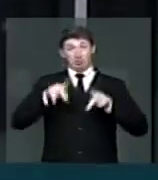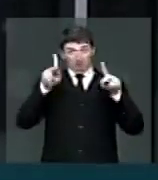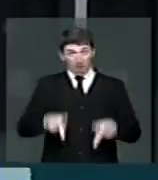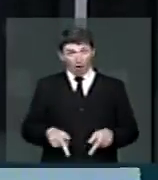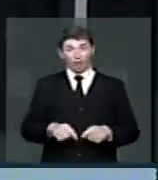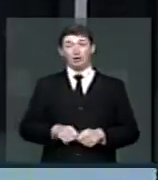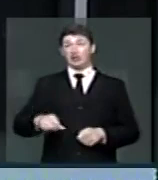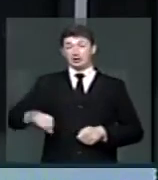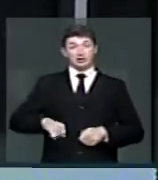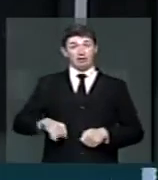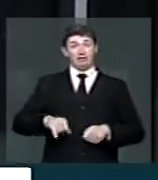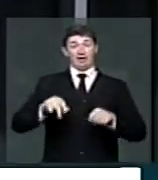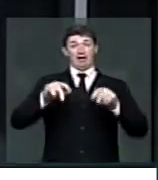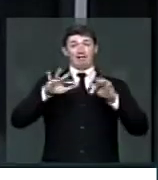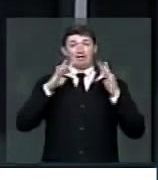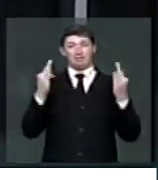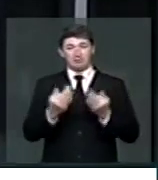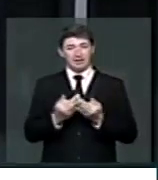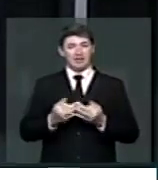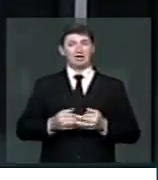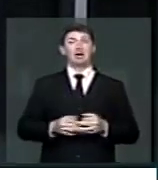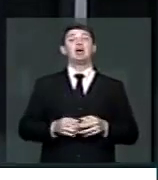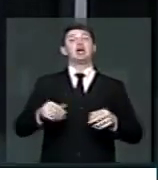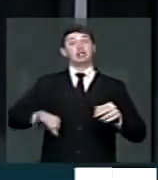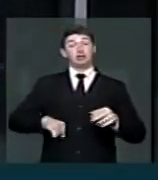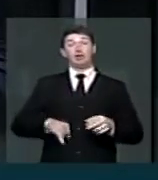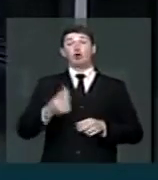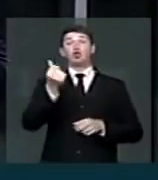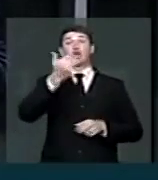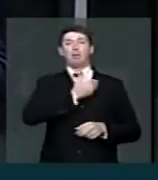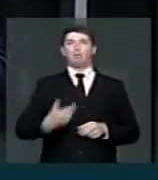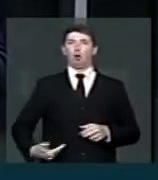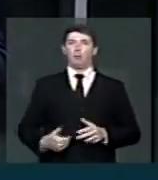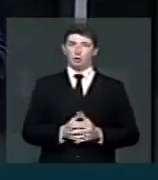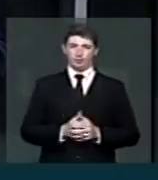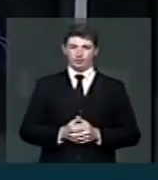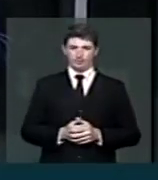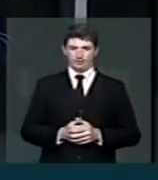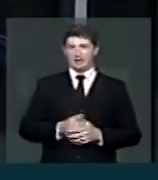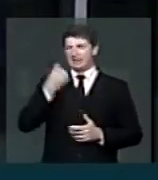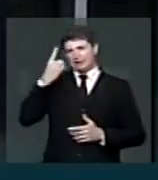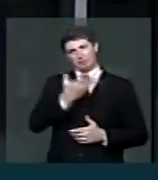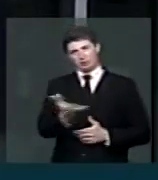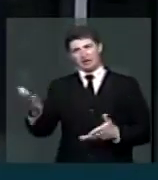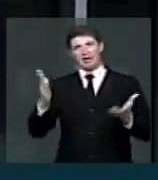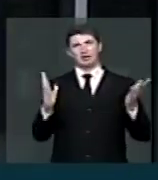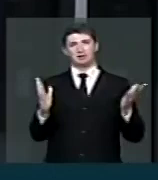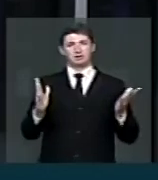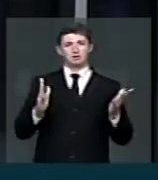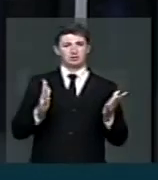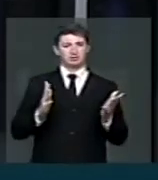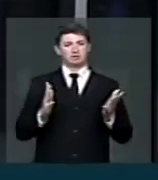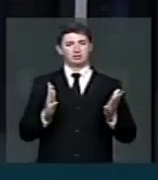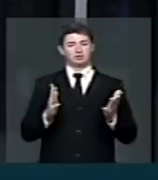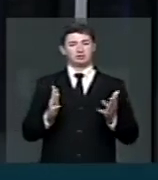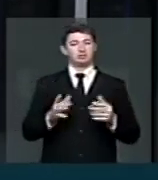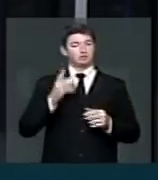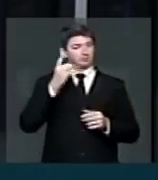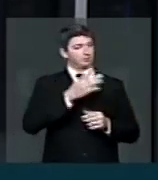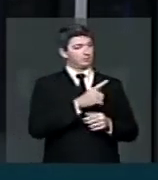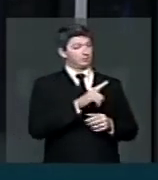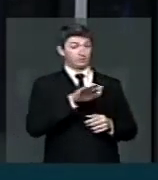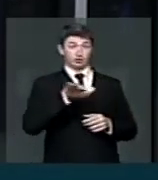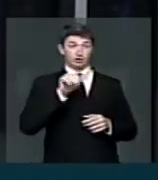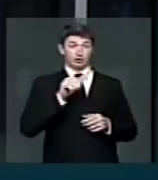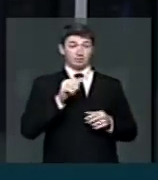famílias e os erários públicos. Senhor deputado, senhoras deputadas. Deputado Givaldo Carimbão, Nossa Excelência foi